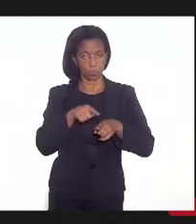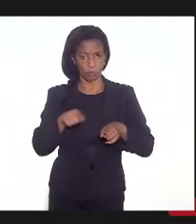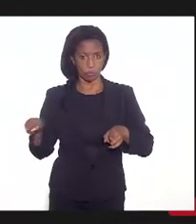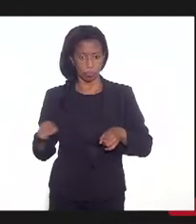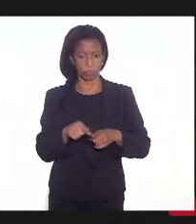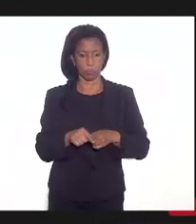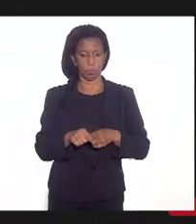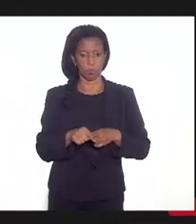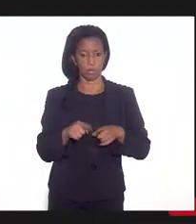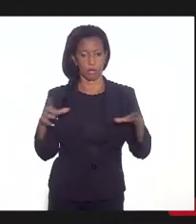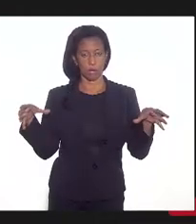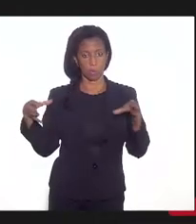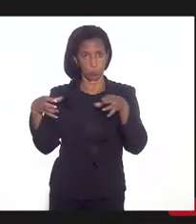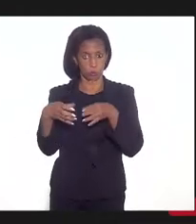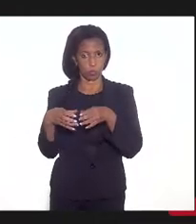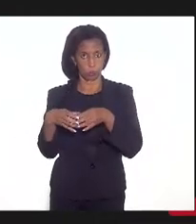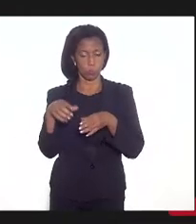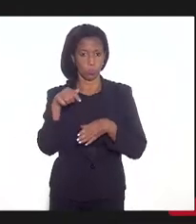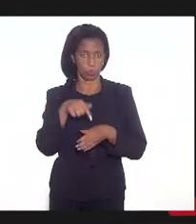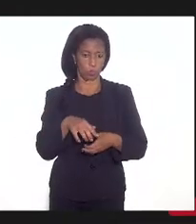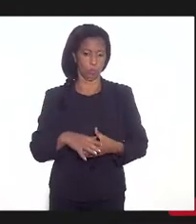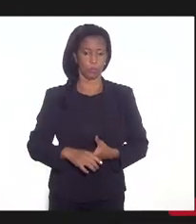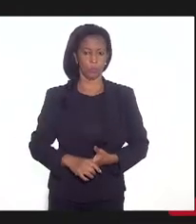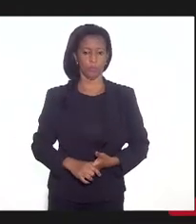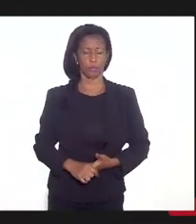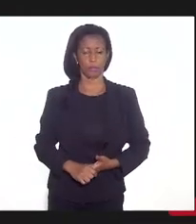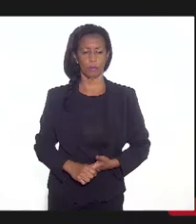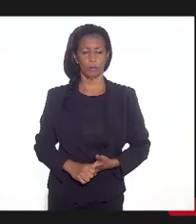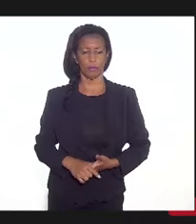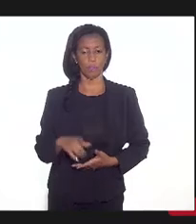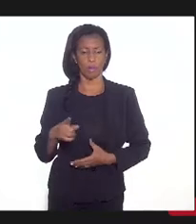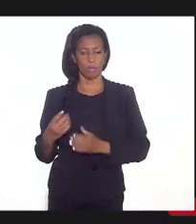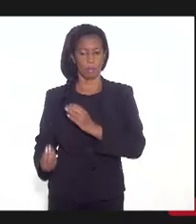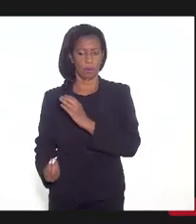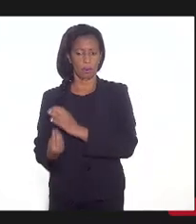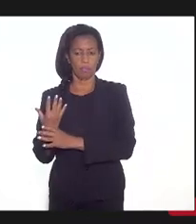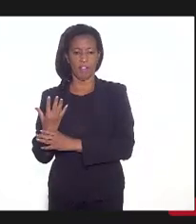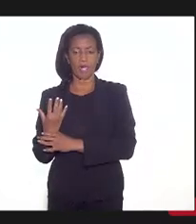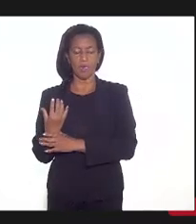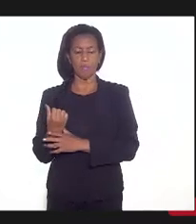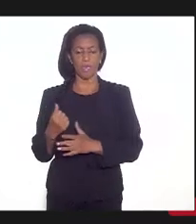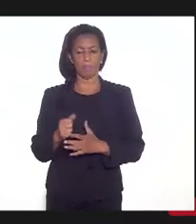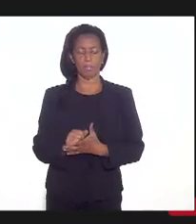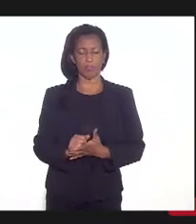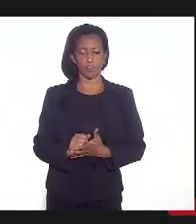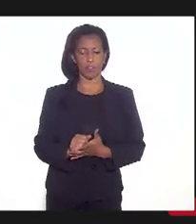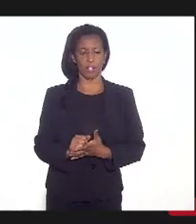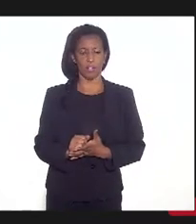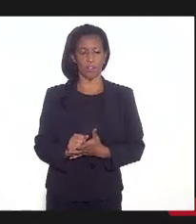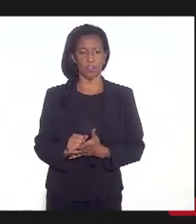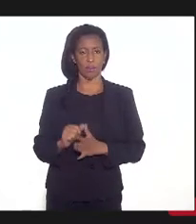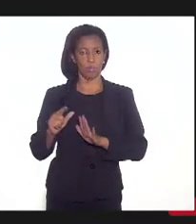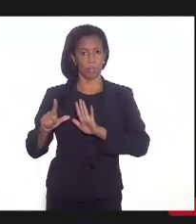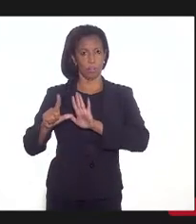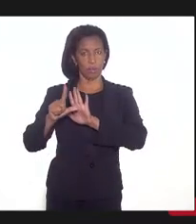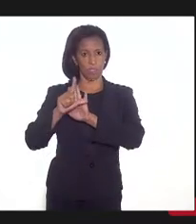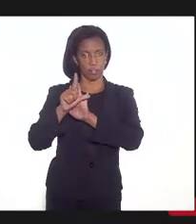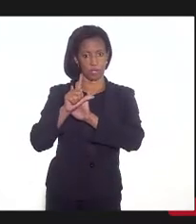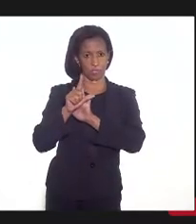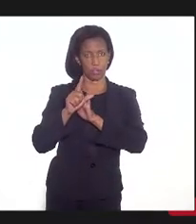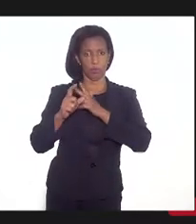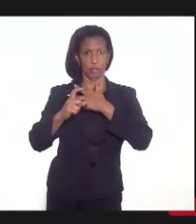nesse grupo que será criado, o legislativo, o